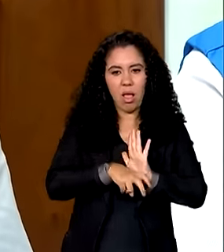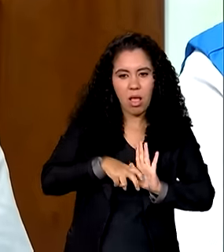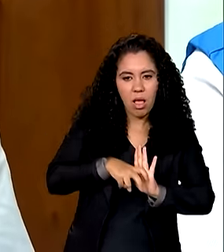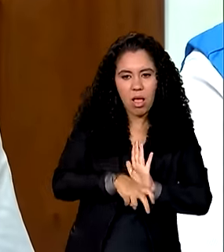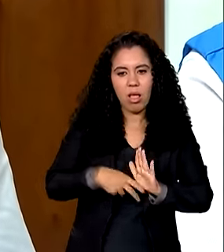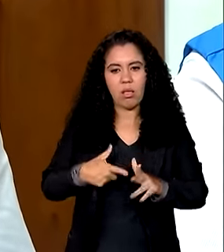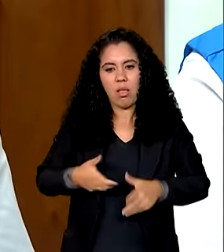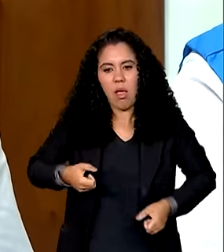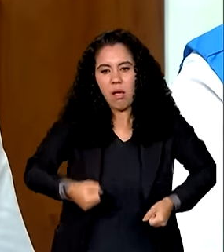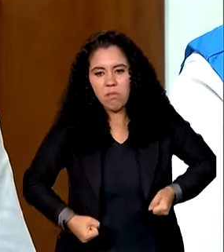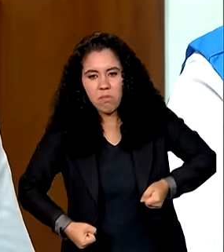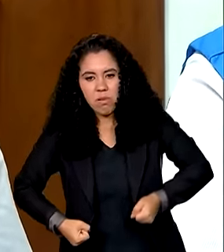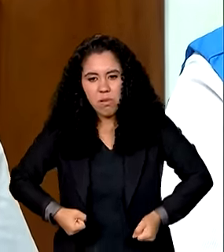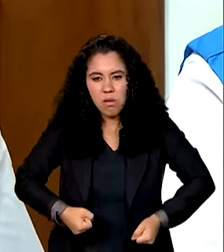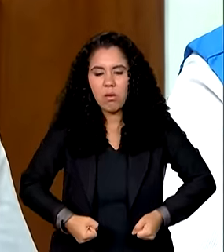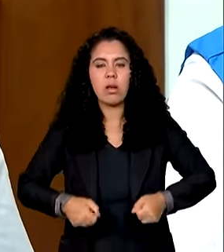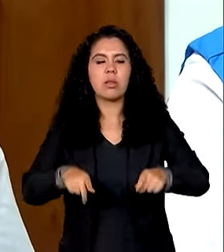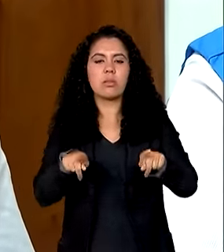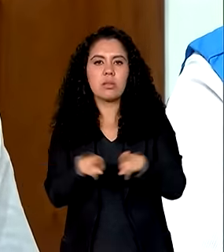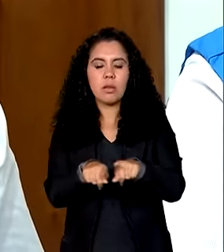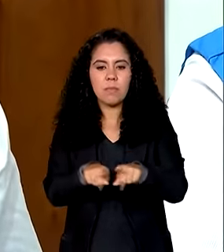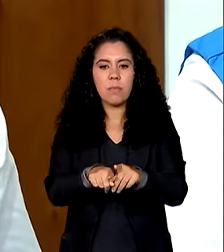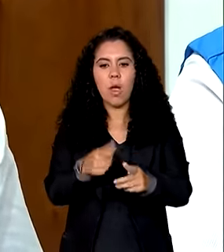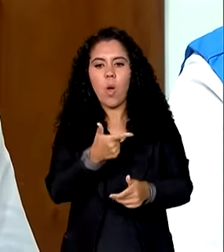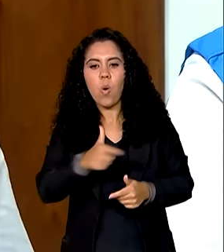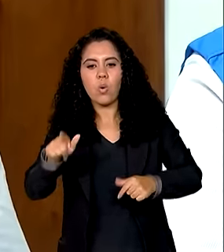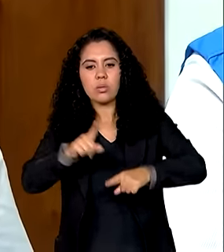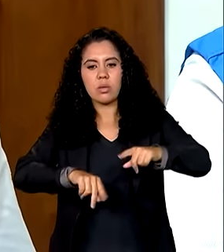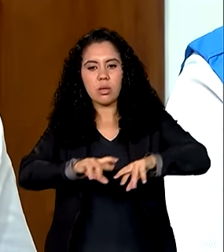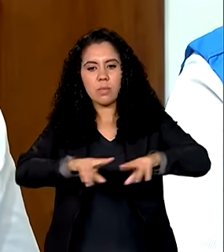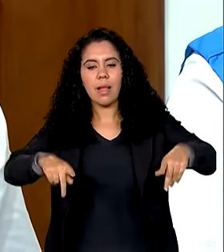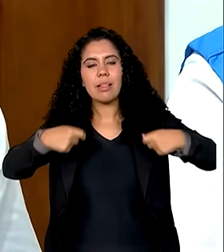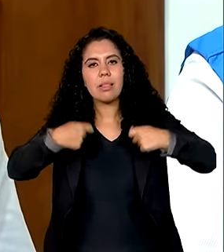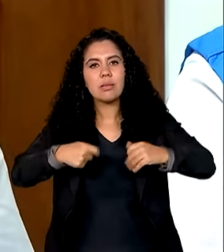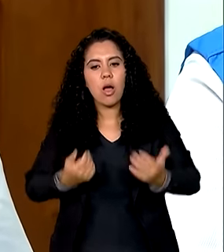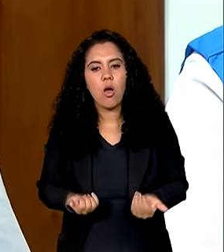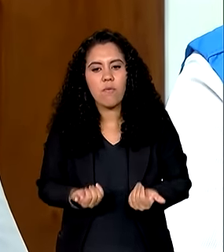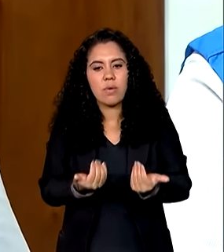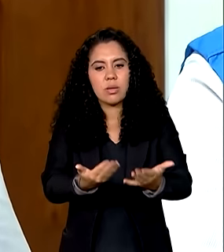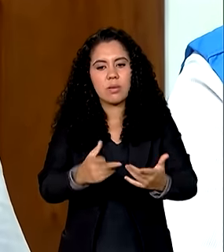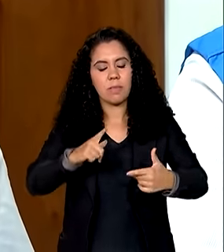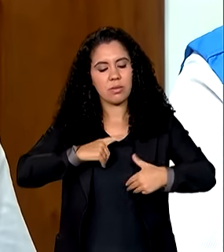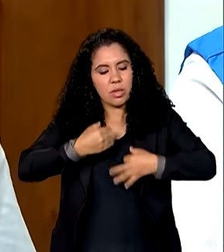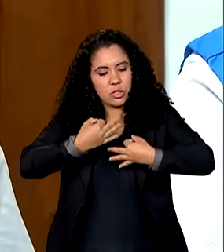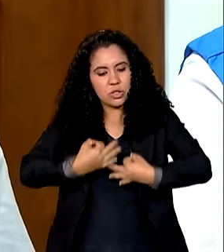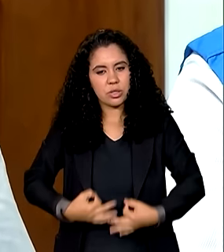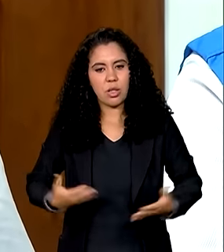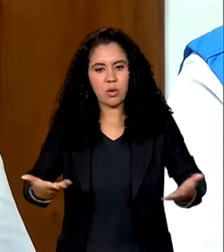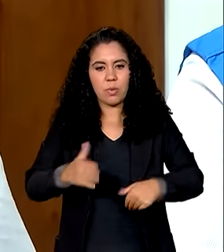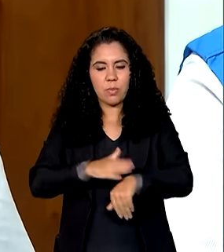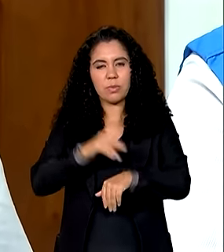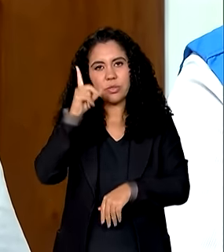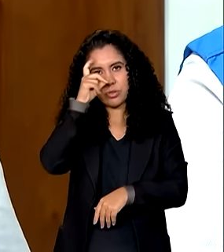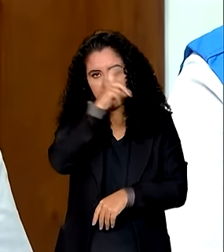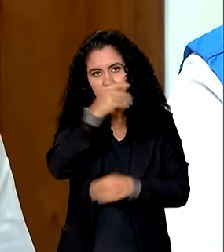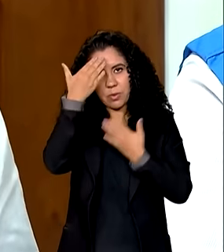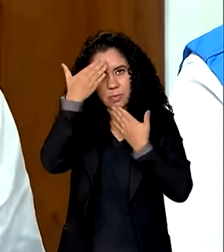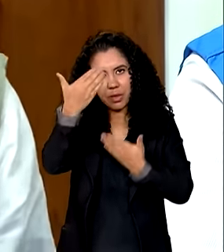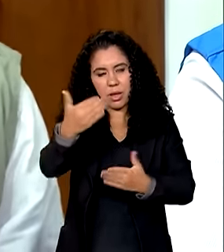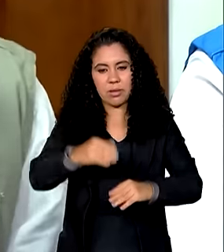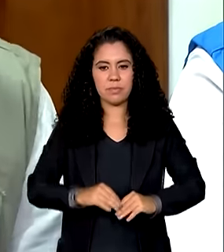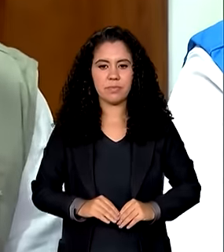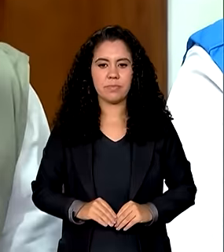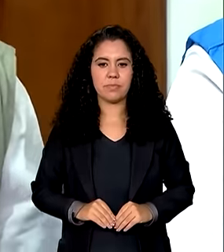muleta e tantos outros equipamentos que vão ser necessários para que as pessoas tenham o mínimo de dignidade nesse momento tão difícil muito obrigado